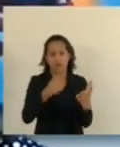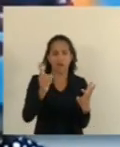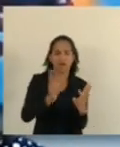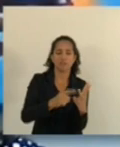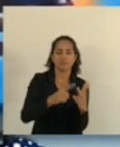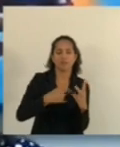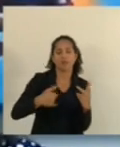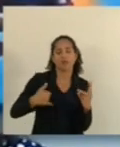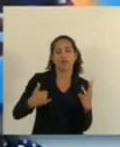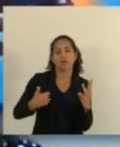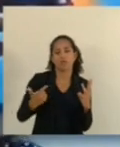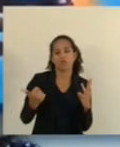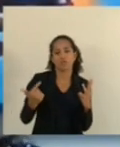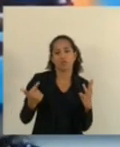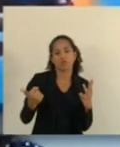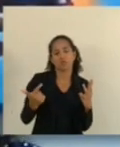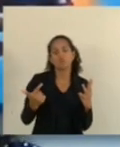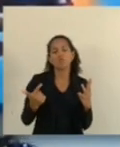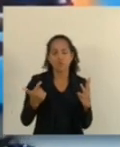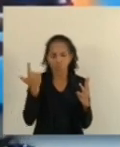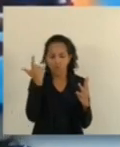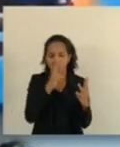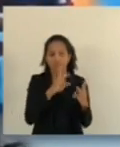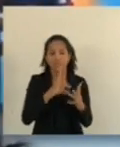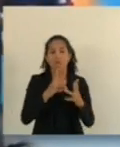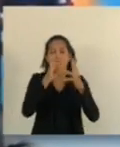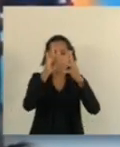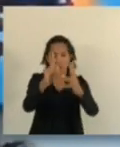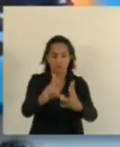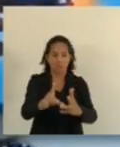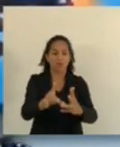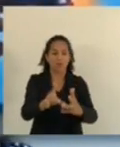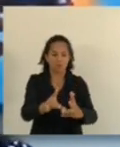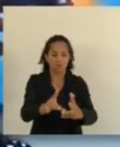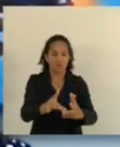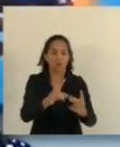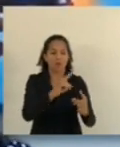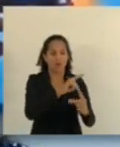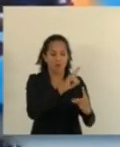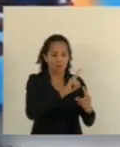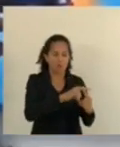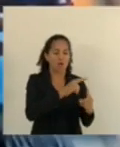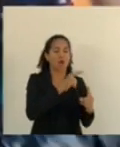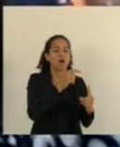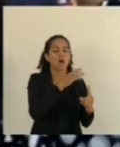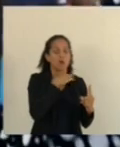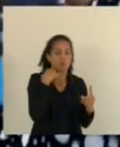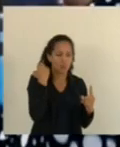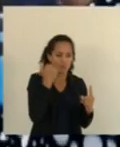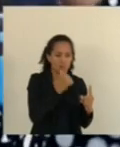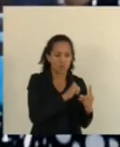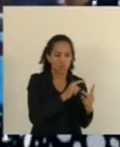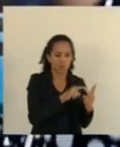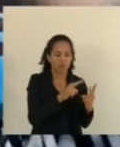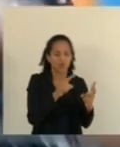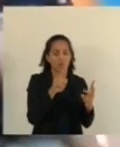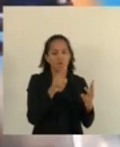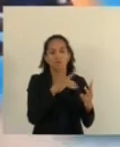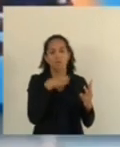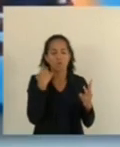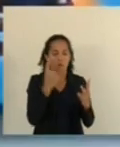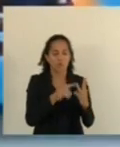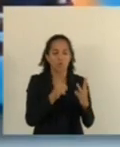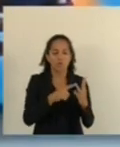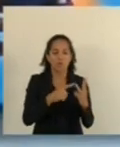de 12 anos foi socorrida, porém, a mulher e o homem faleceram no local e a criança está em estado grave no